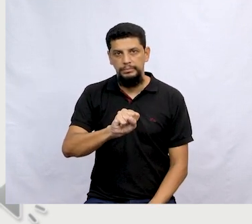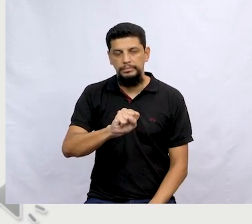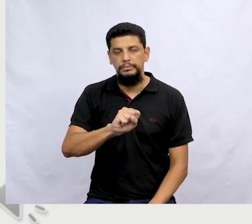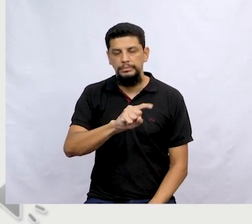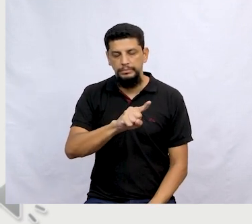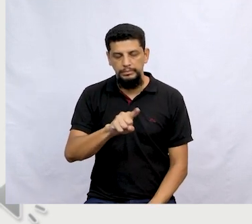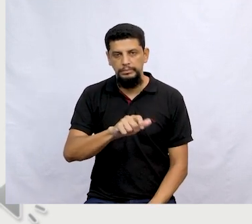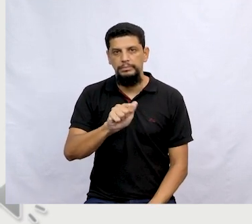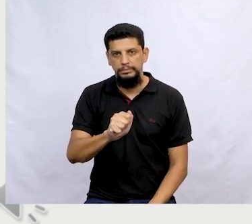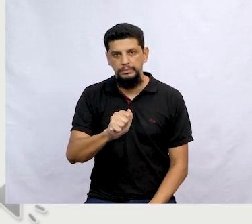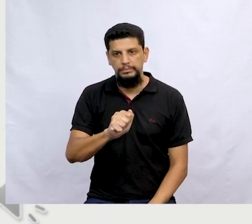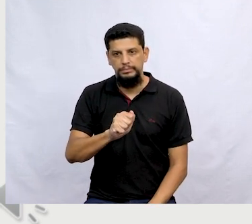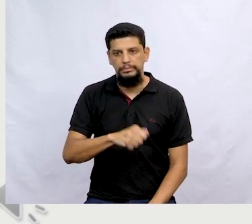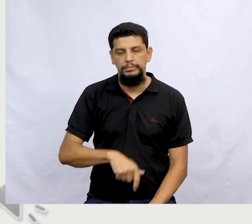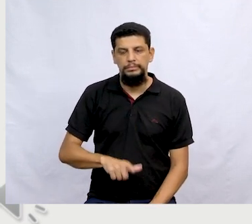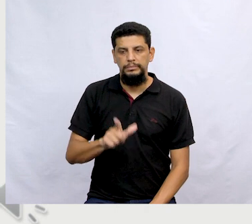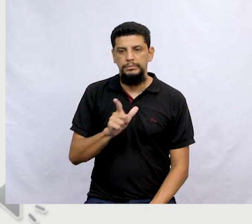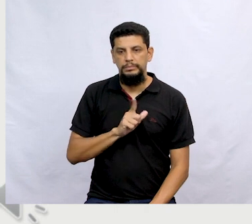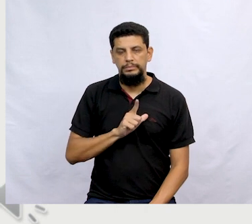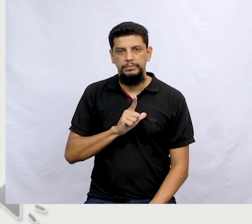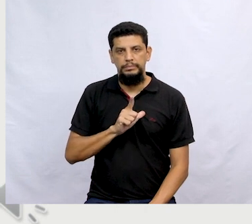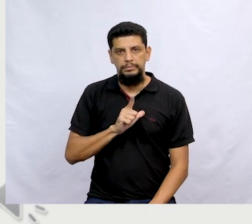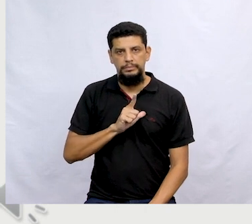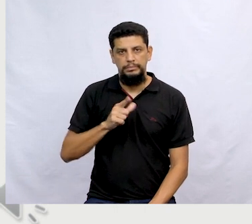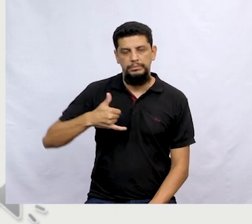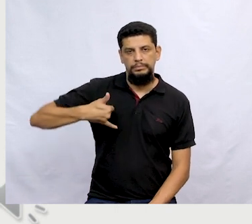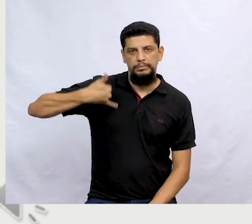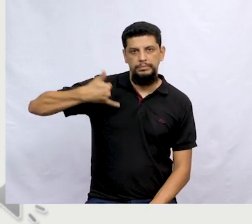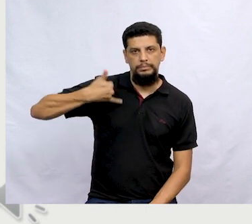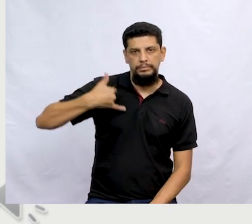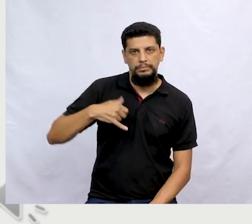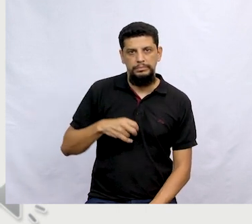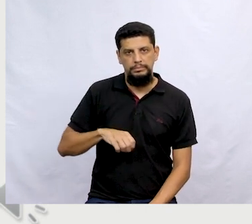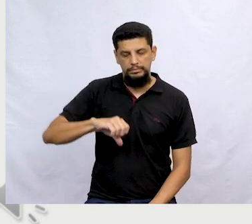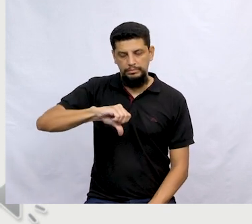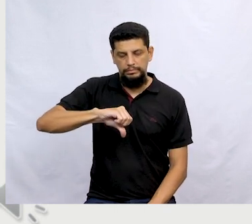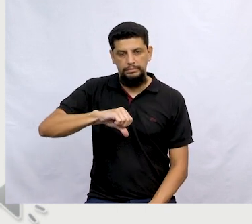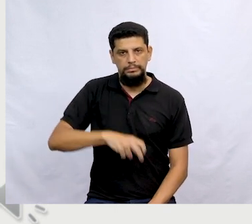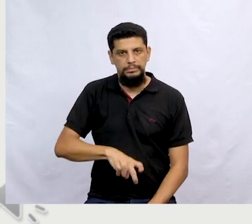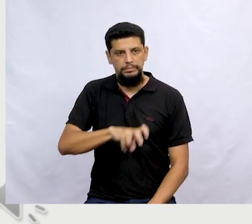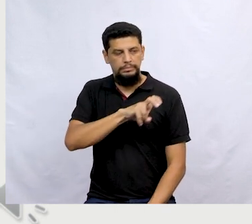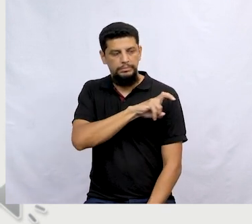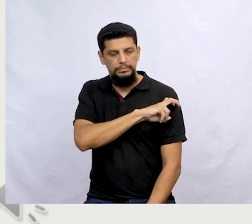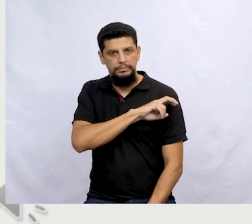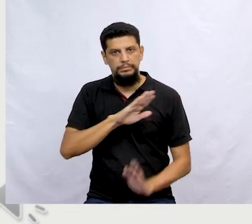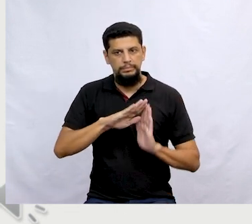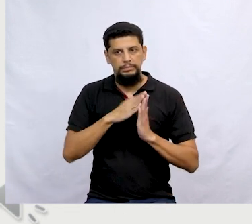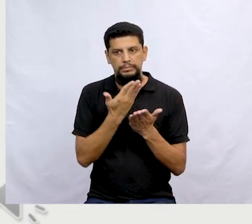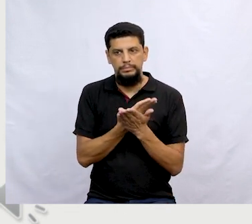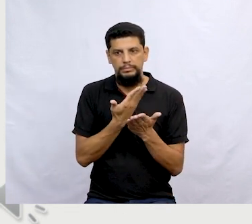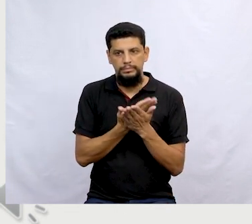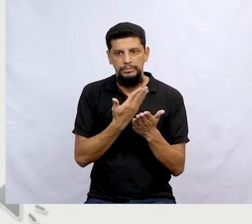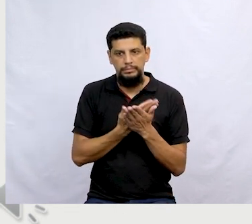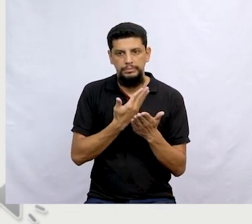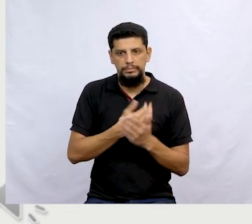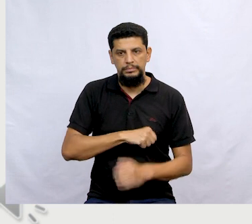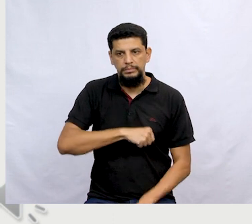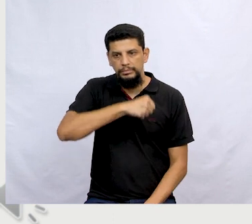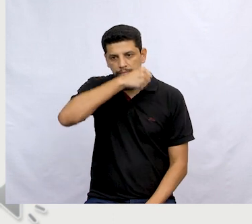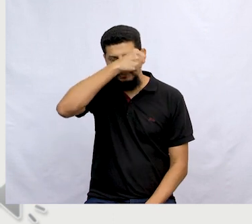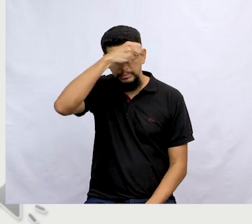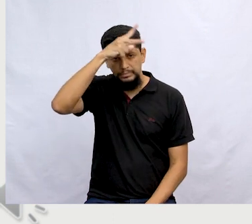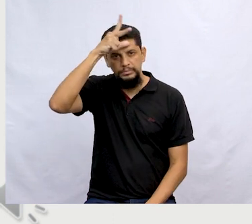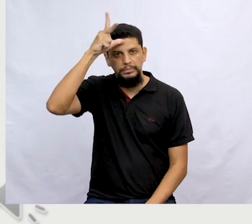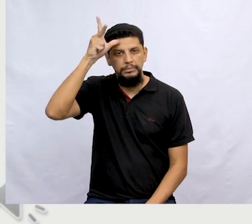dos Santos. Tenho nove anos, estou no quinto ano da Escola Doutor Guilherme